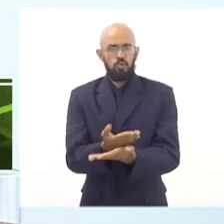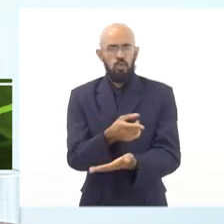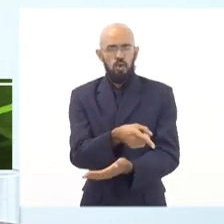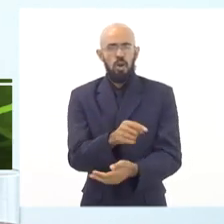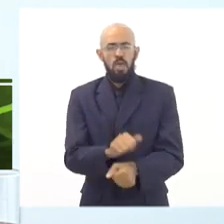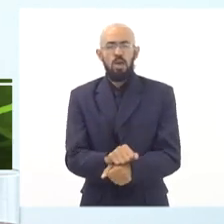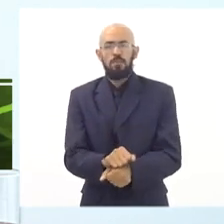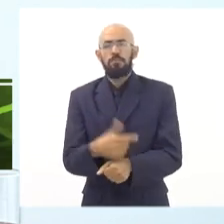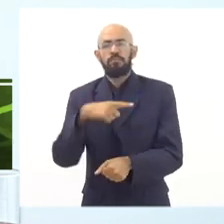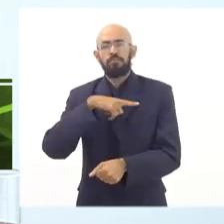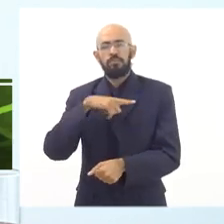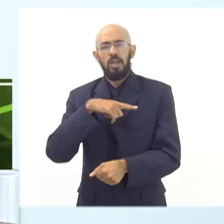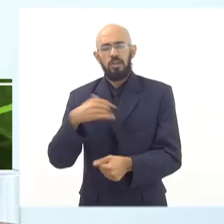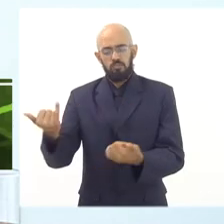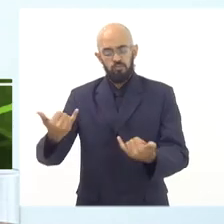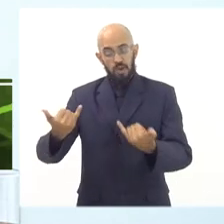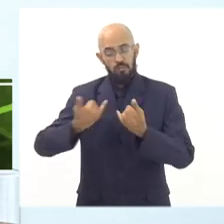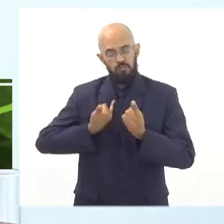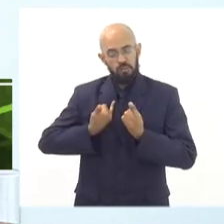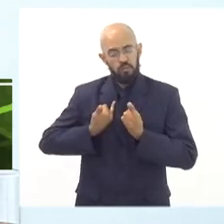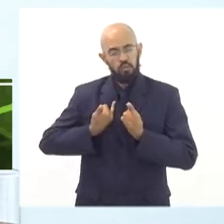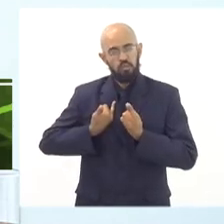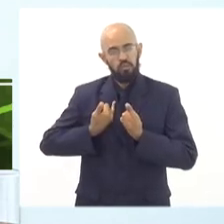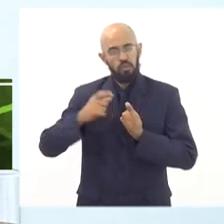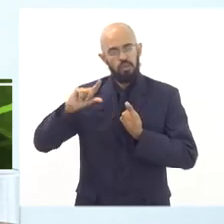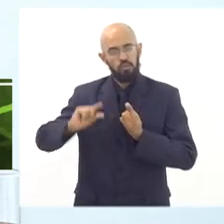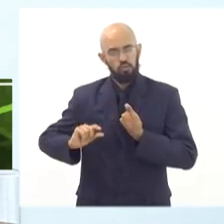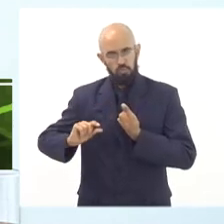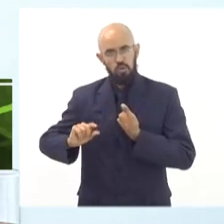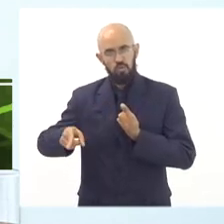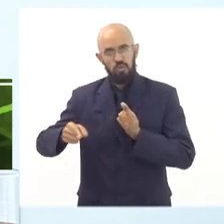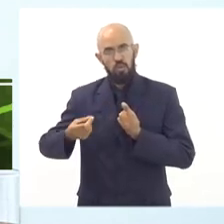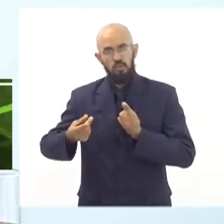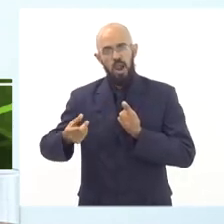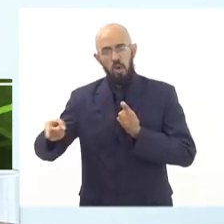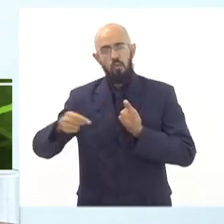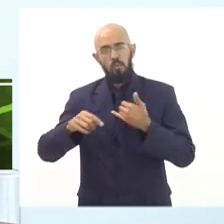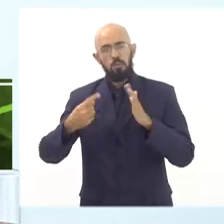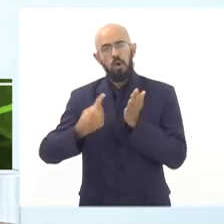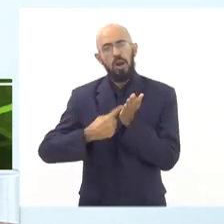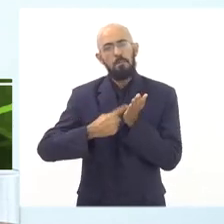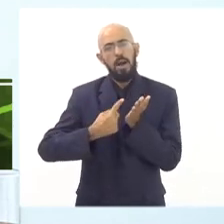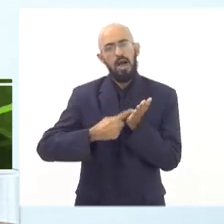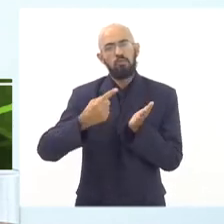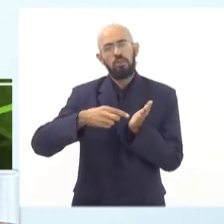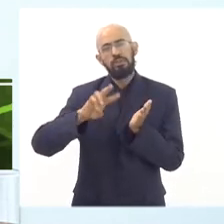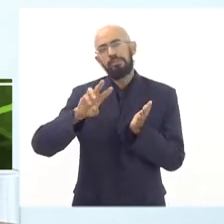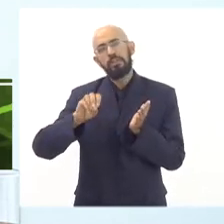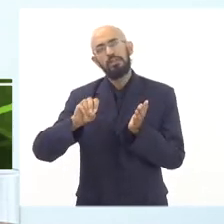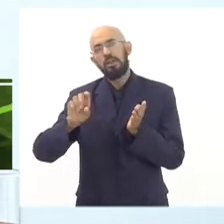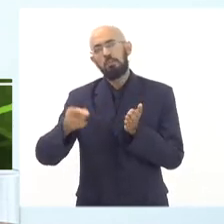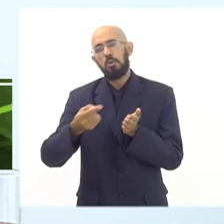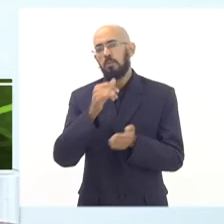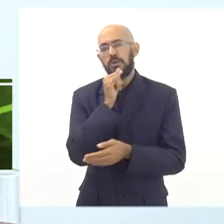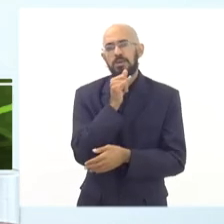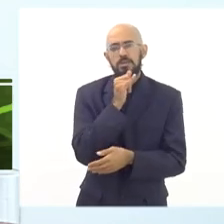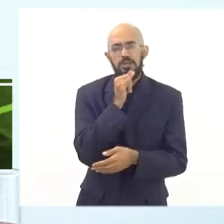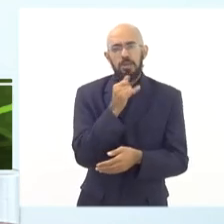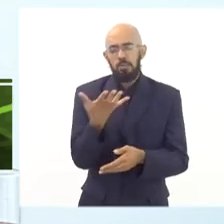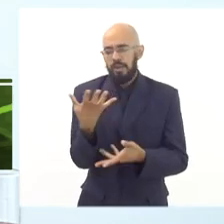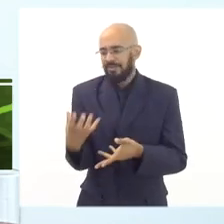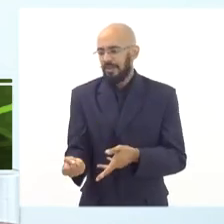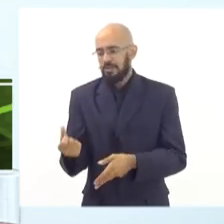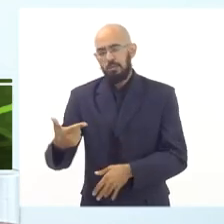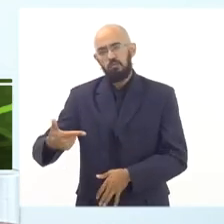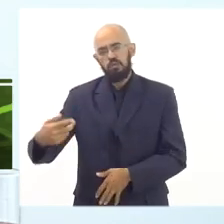o relato de que estaria havendo essa diferença. Se o programado fosse receber ao redor de 30 mil e a escola estivesse recebendo 24,